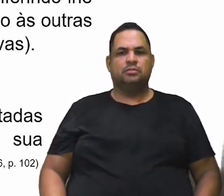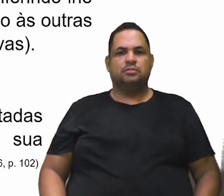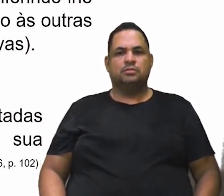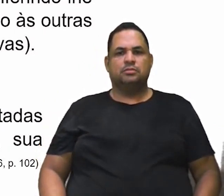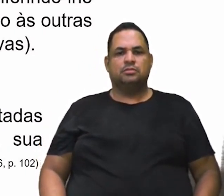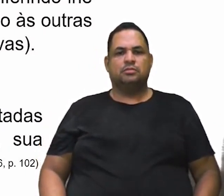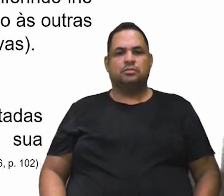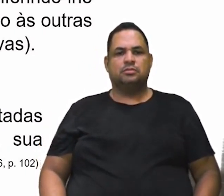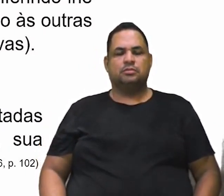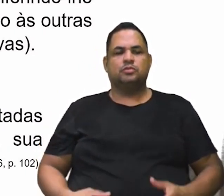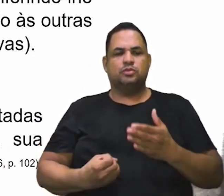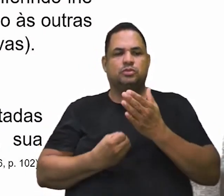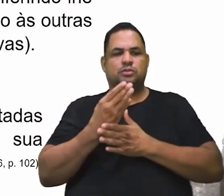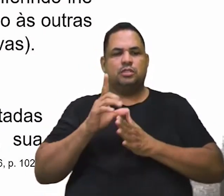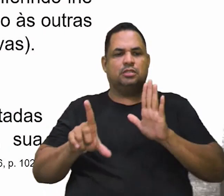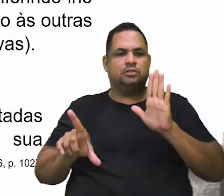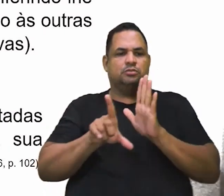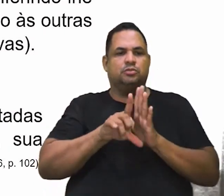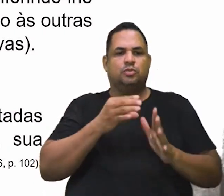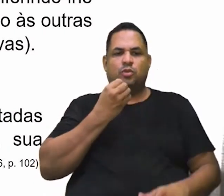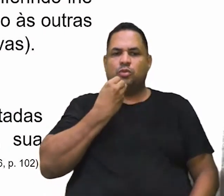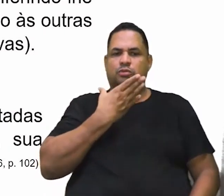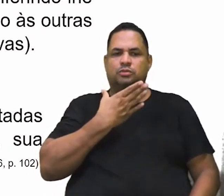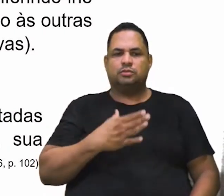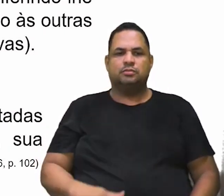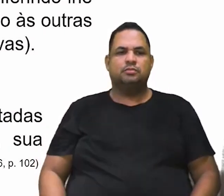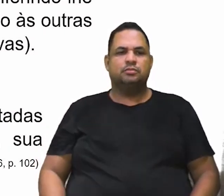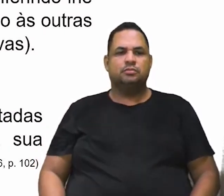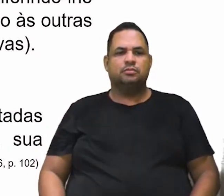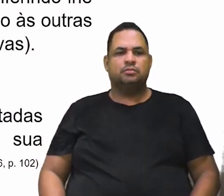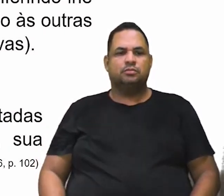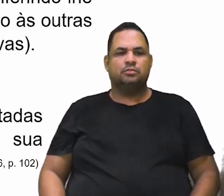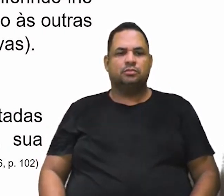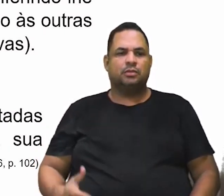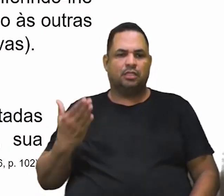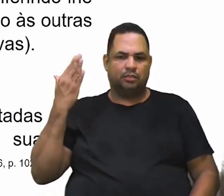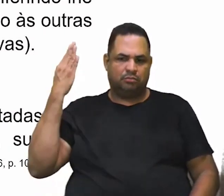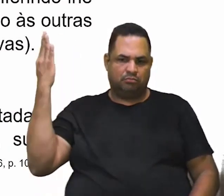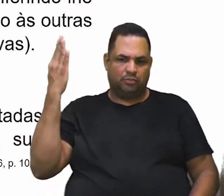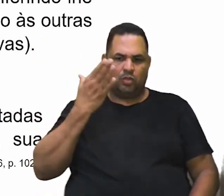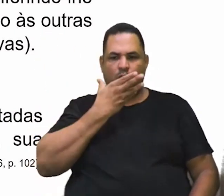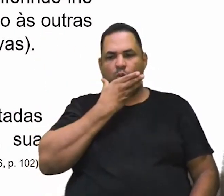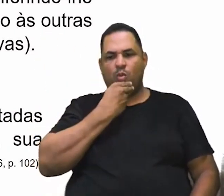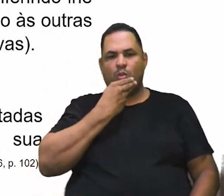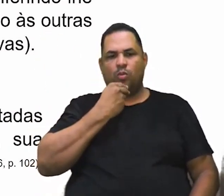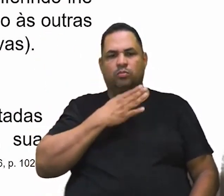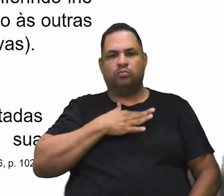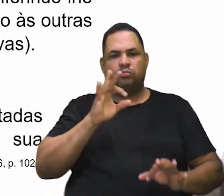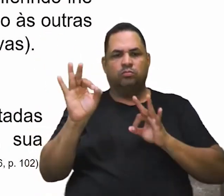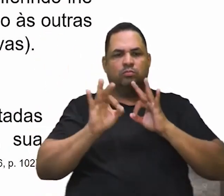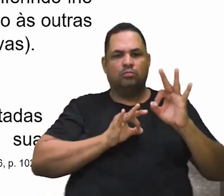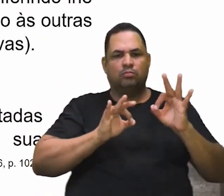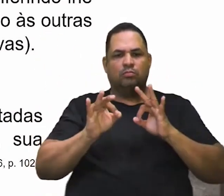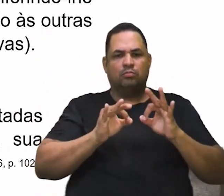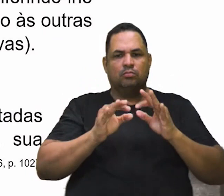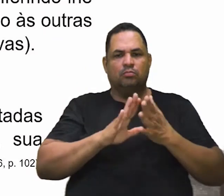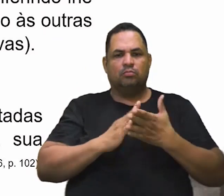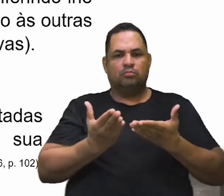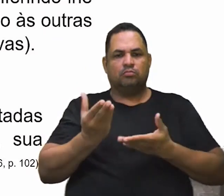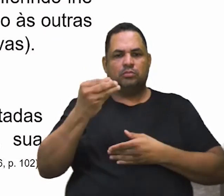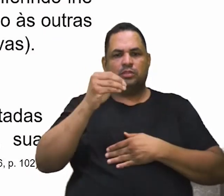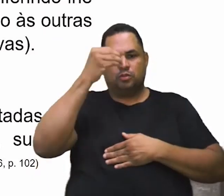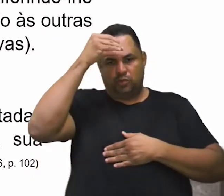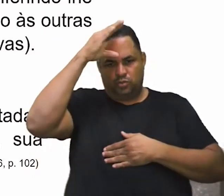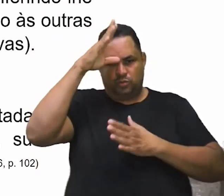geraria leis boas. Aí, esse pensador aqui, estabeleceu como no campo